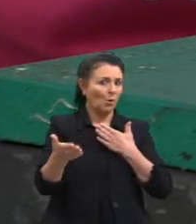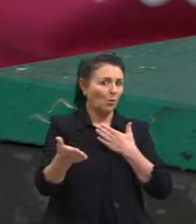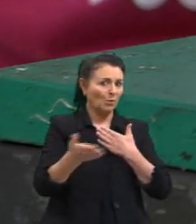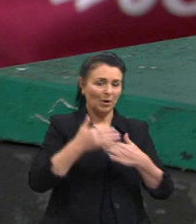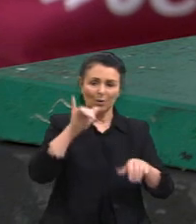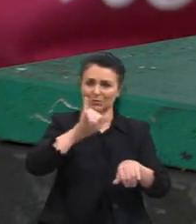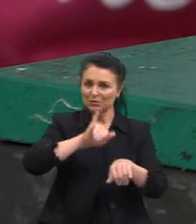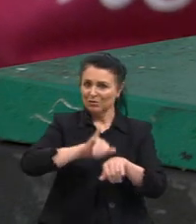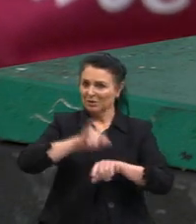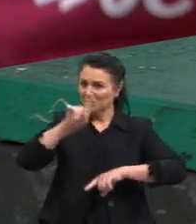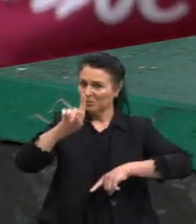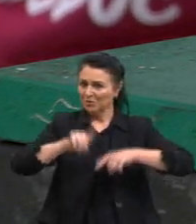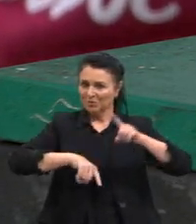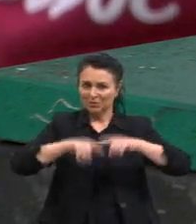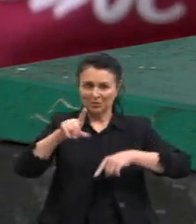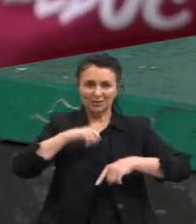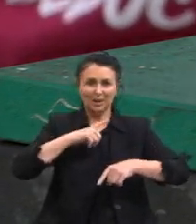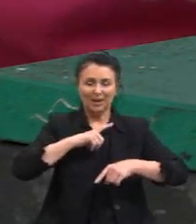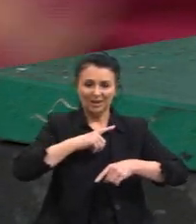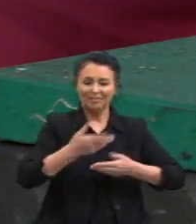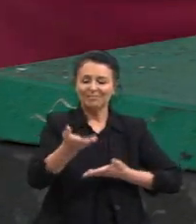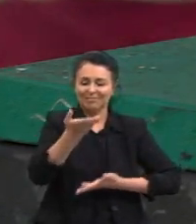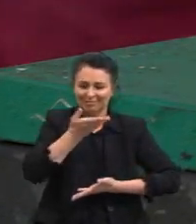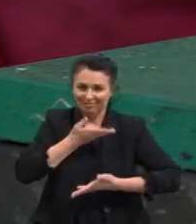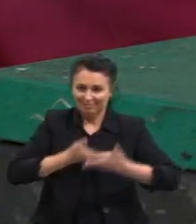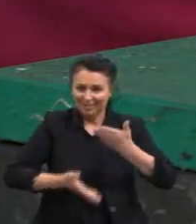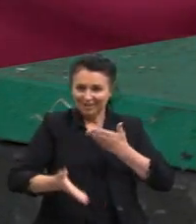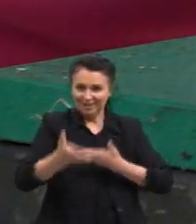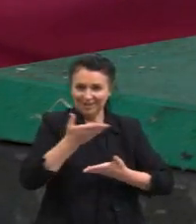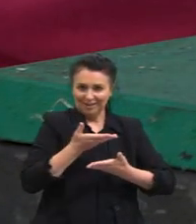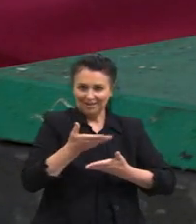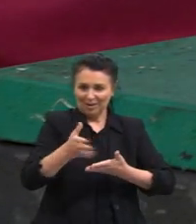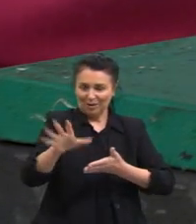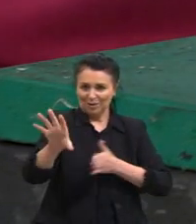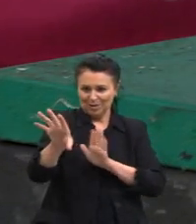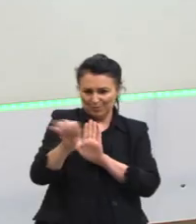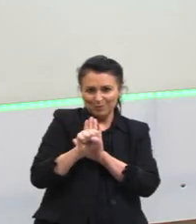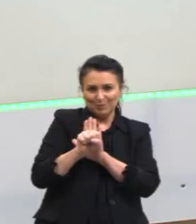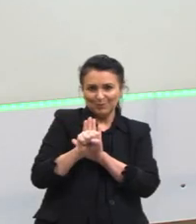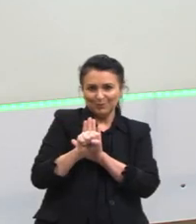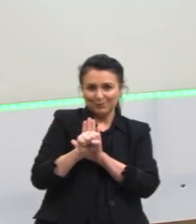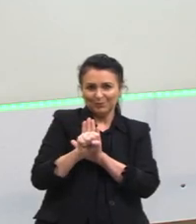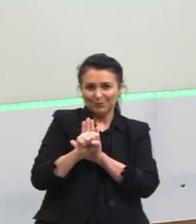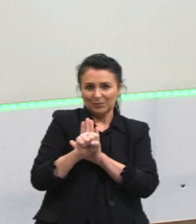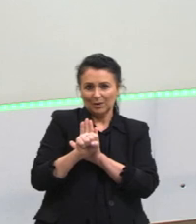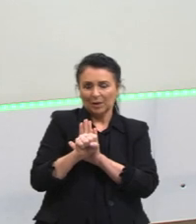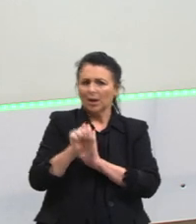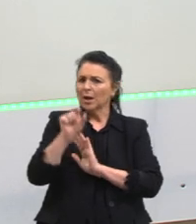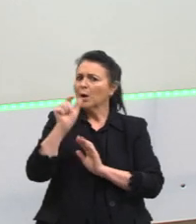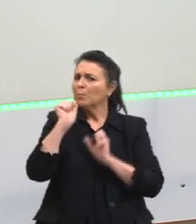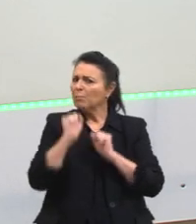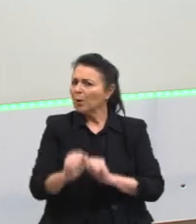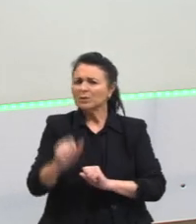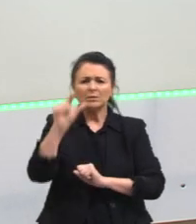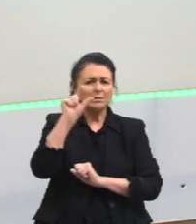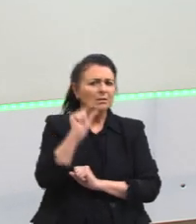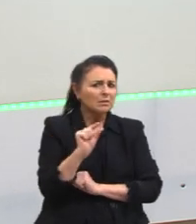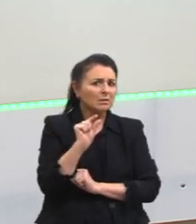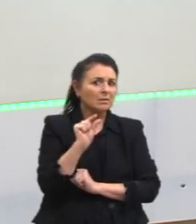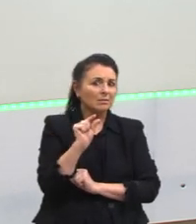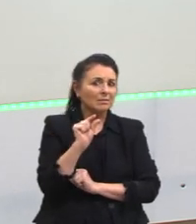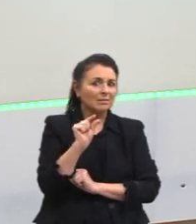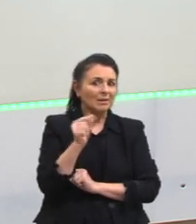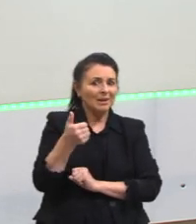a gente vai ter, né? Uma força de interação entre os dois. Então, mesmo que minimamente, essas canetas, elas querem